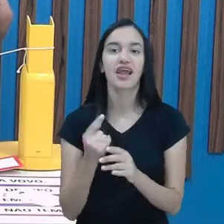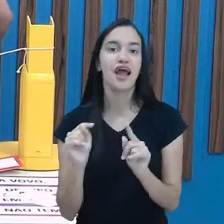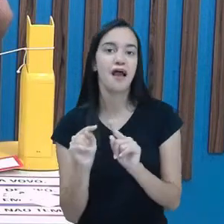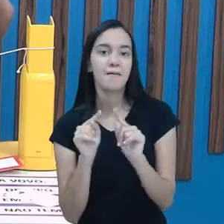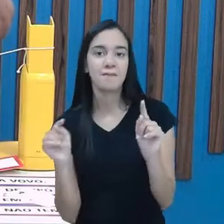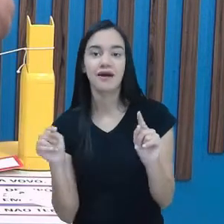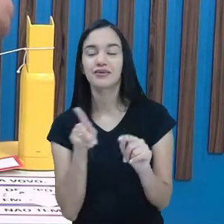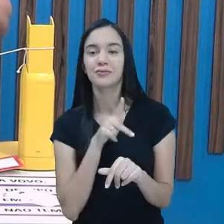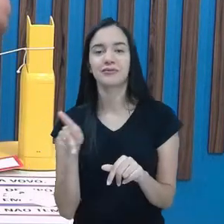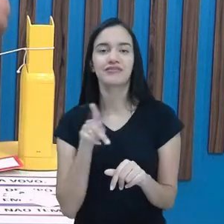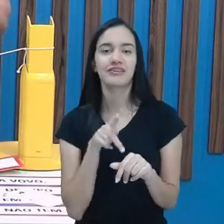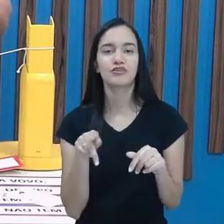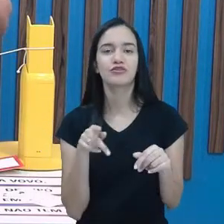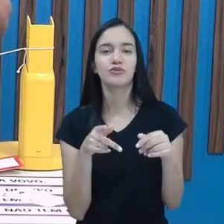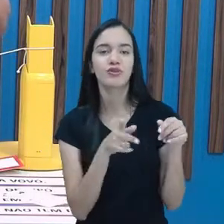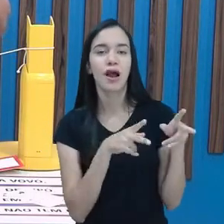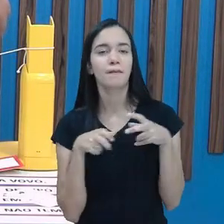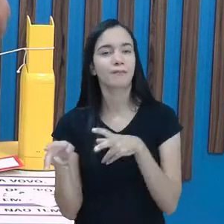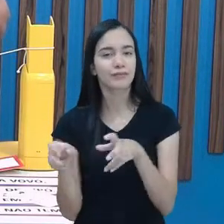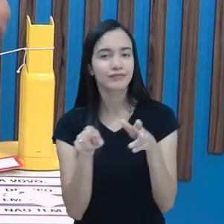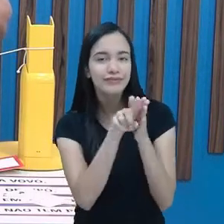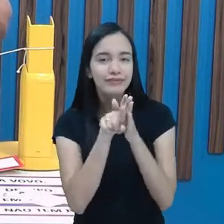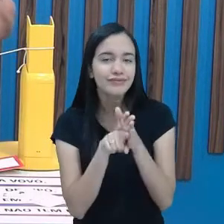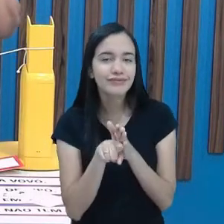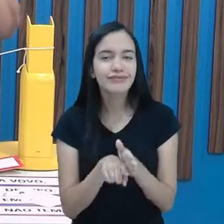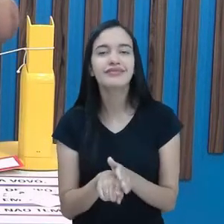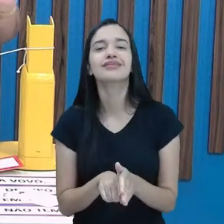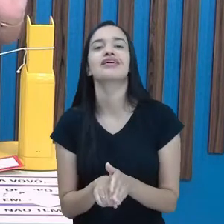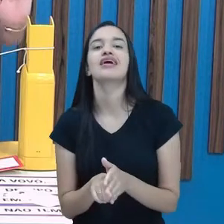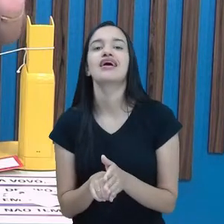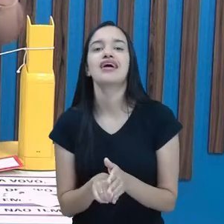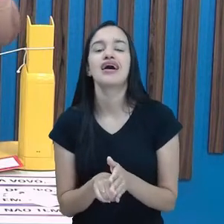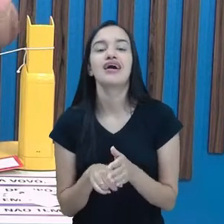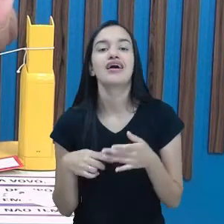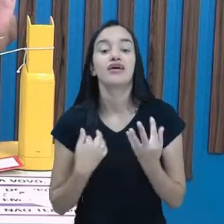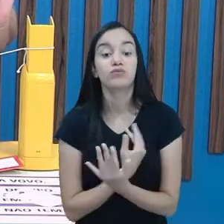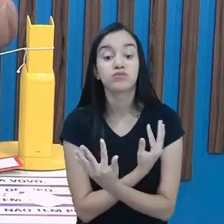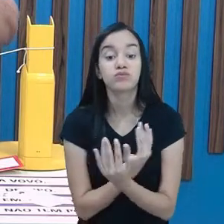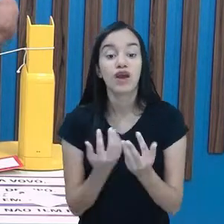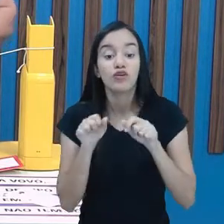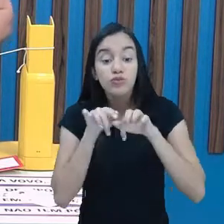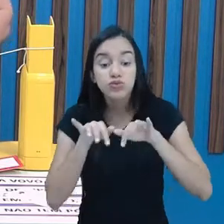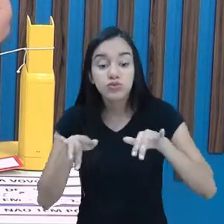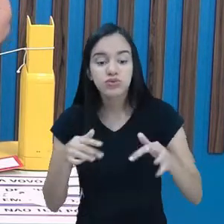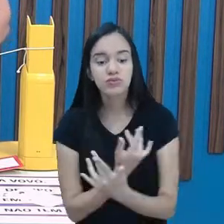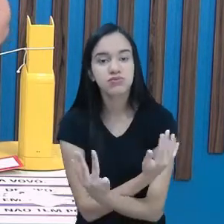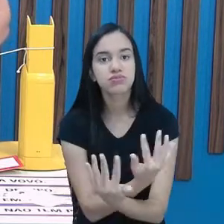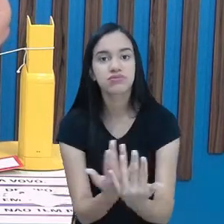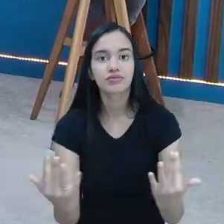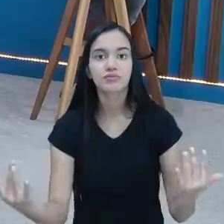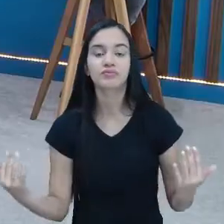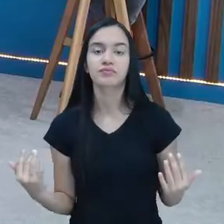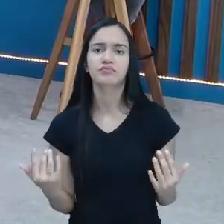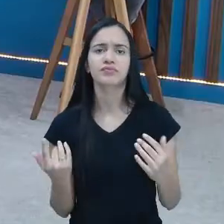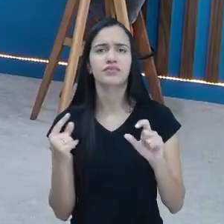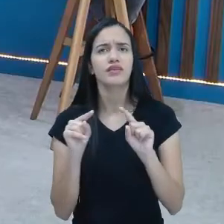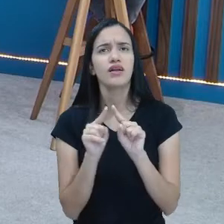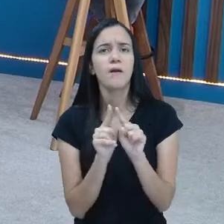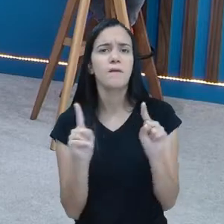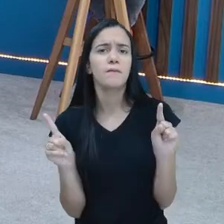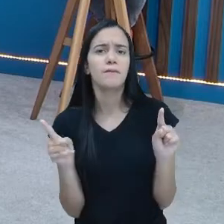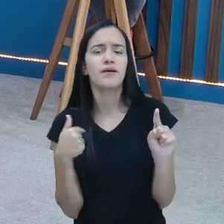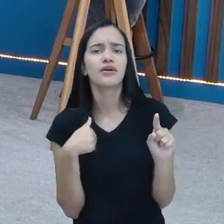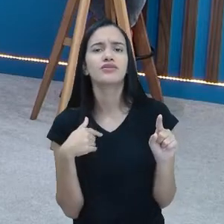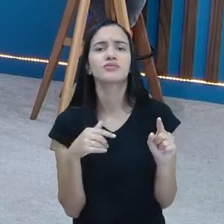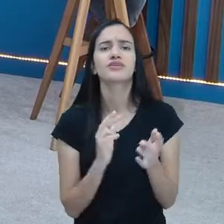o professor aqui começa a pesquisar, aí eu vejo que é espalha a rama pelo chão. Mas eu acho que isso deve ter sido por